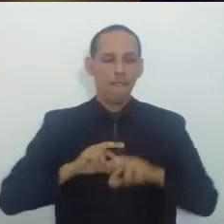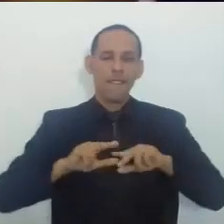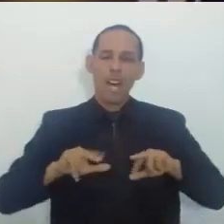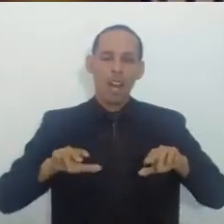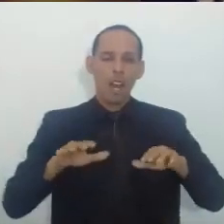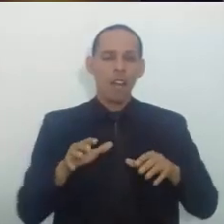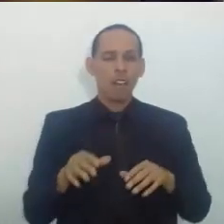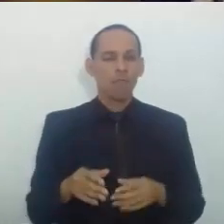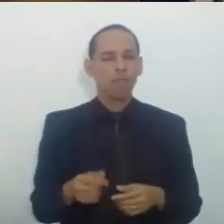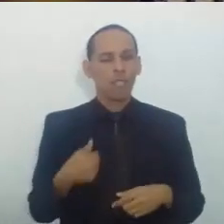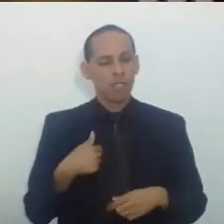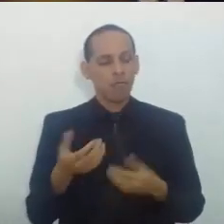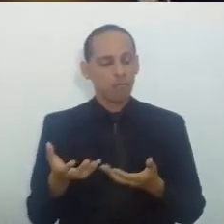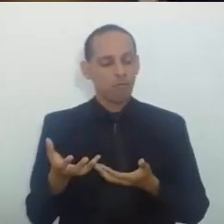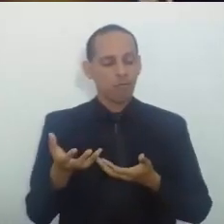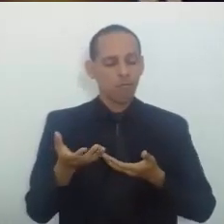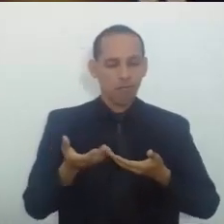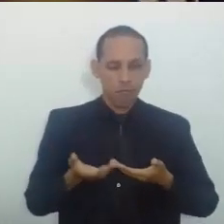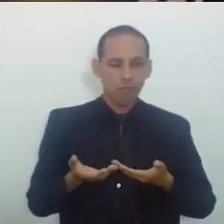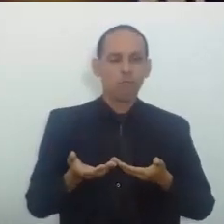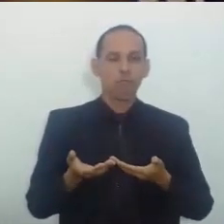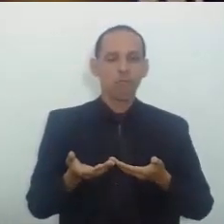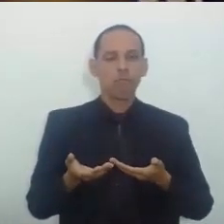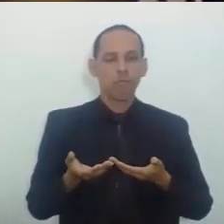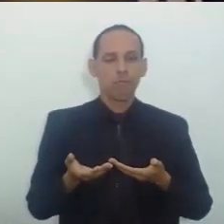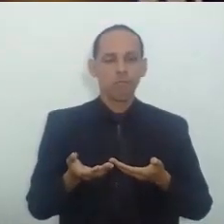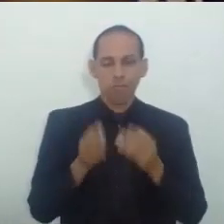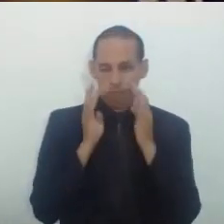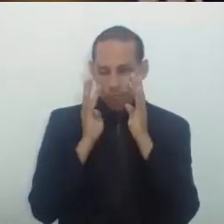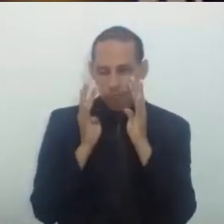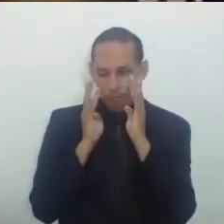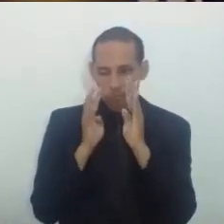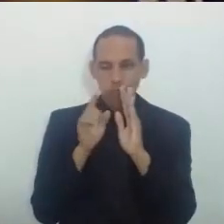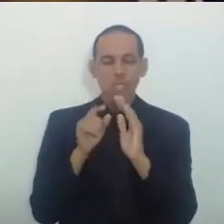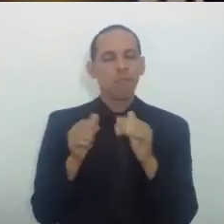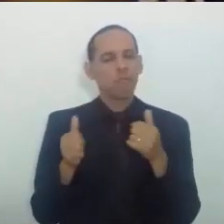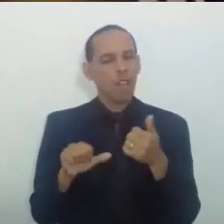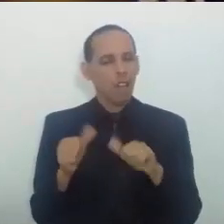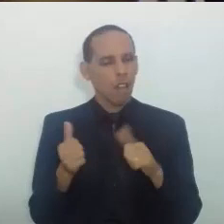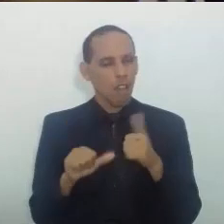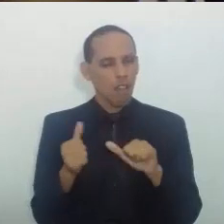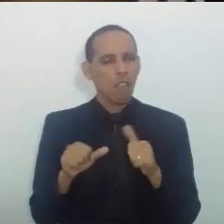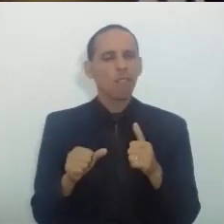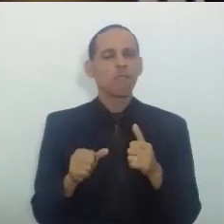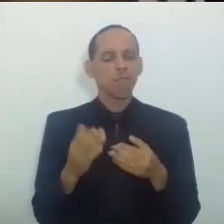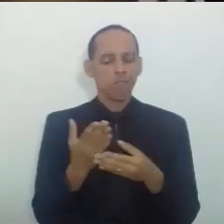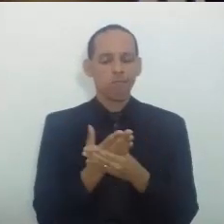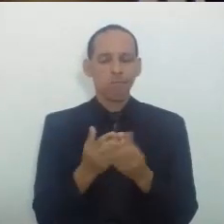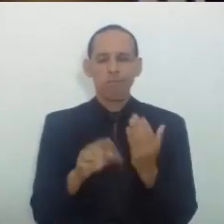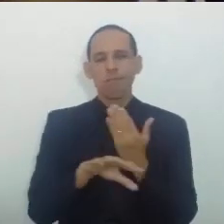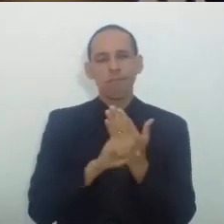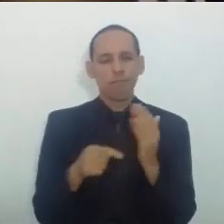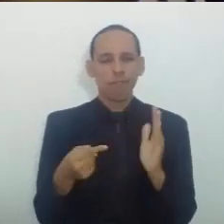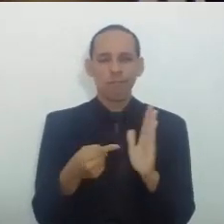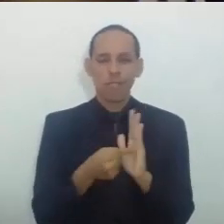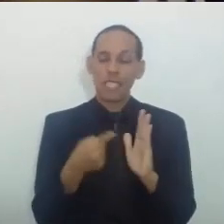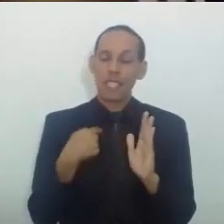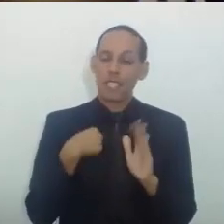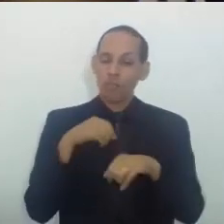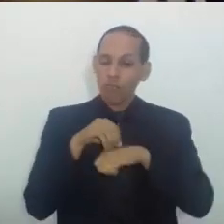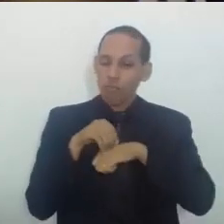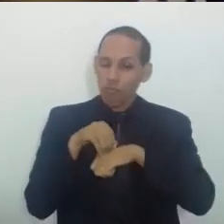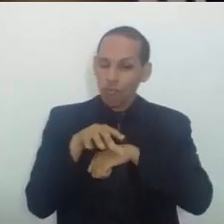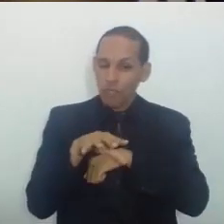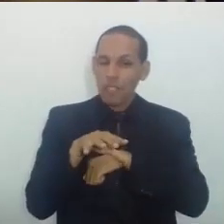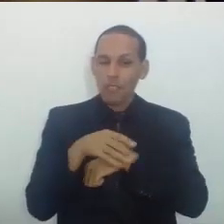analisado O caso Concreto É Eu resolvi Sugerir Ao